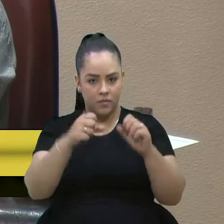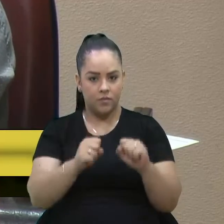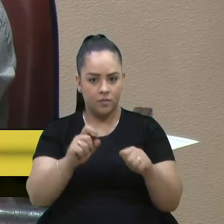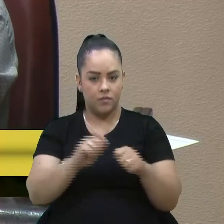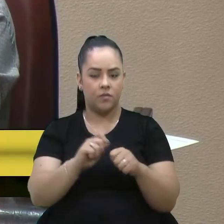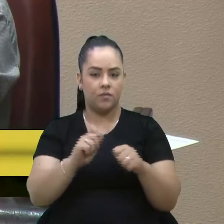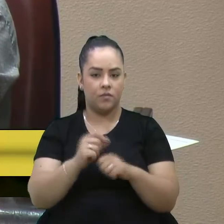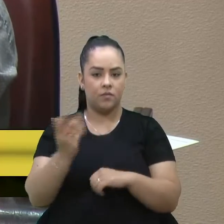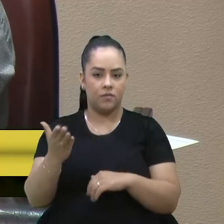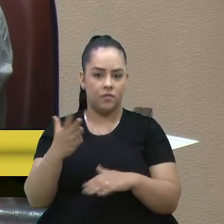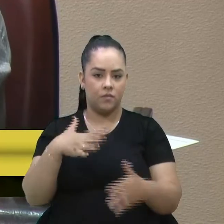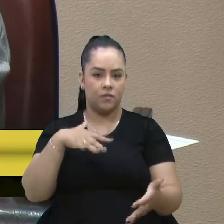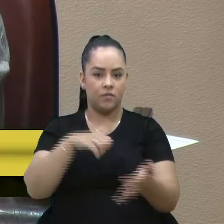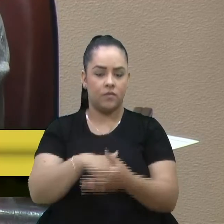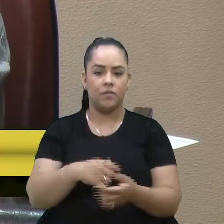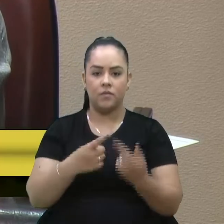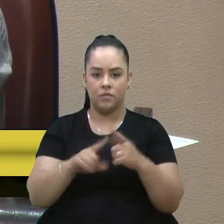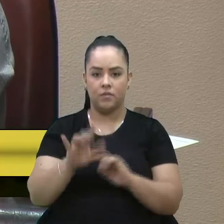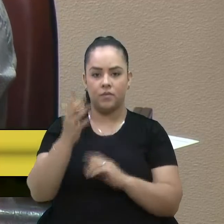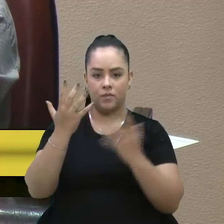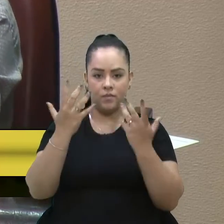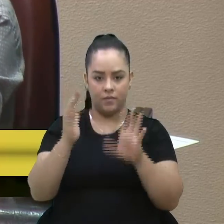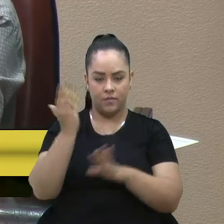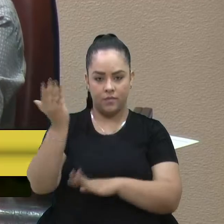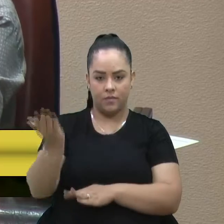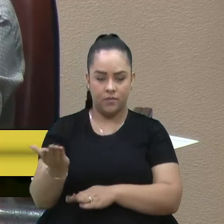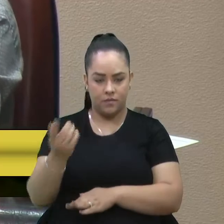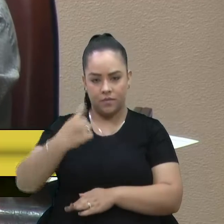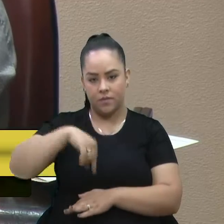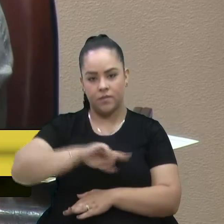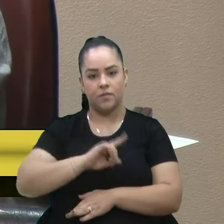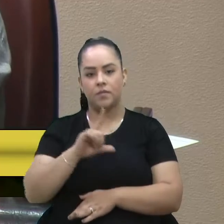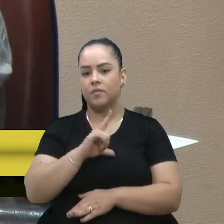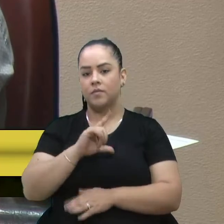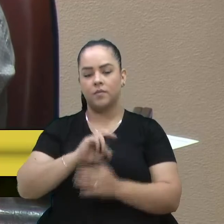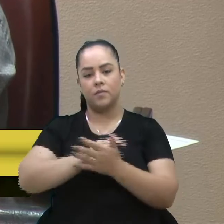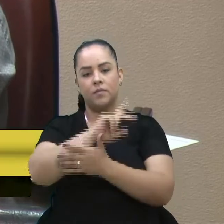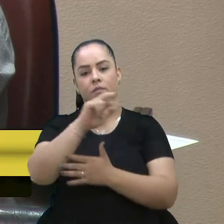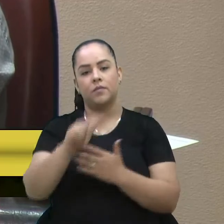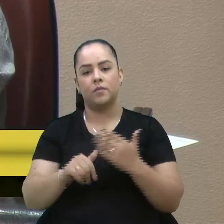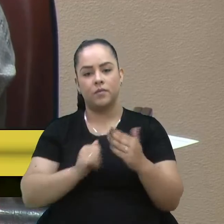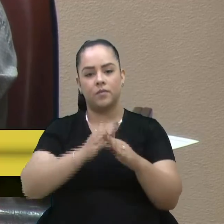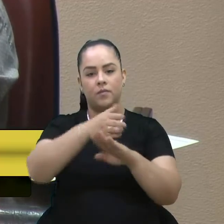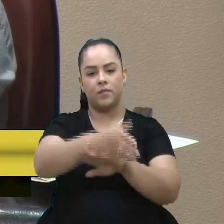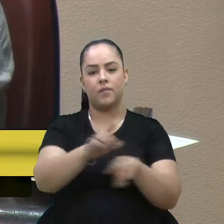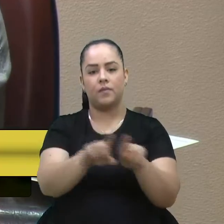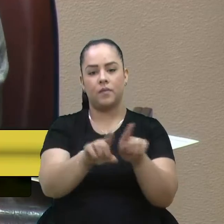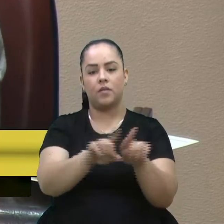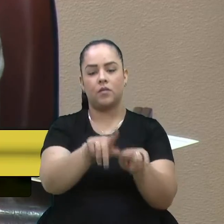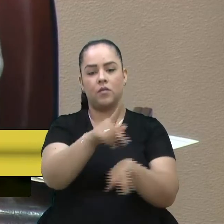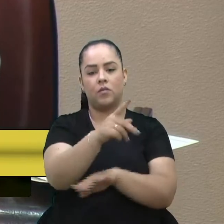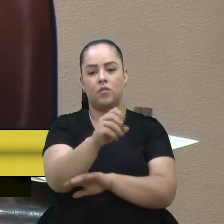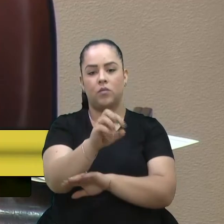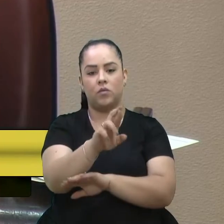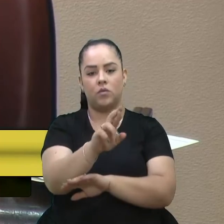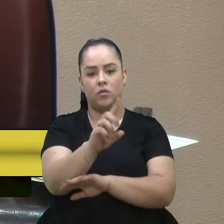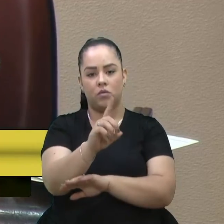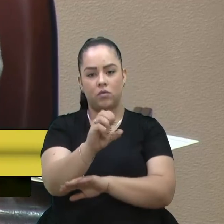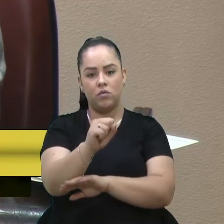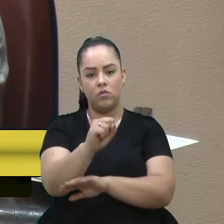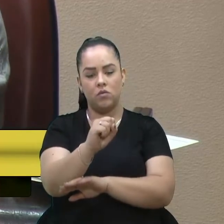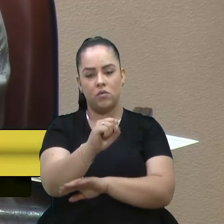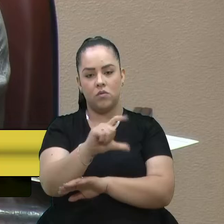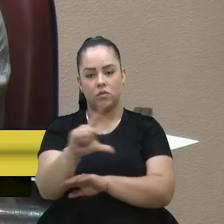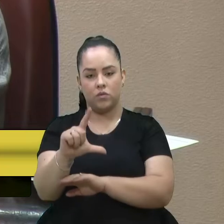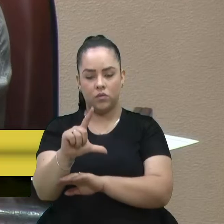os acidentes. Mas parabéns pra você. Temos vários acessos, como também o do Pôr do Sol, que vão precisar lutar junto. Quero